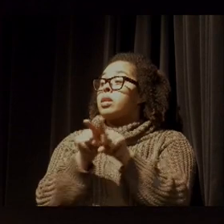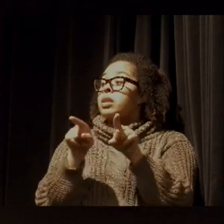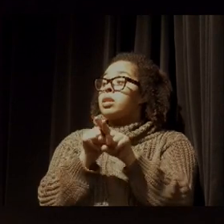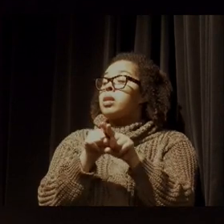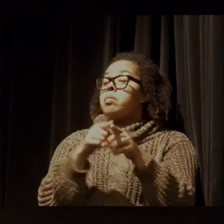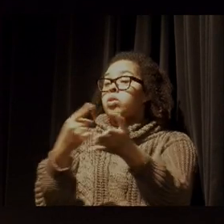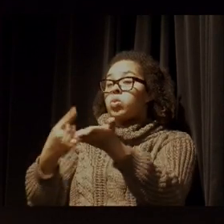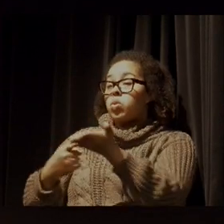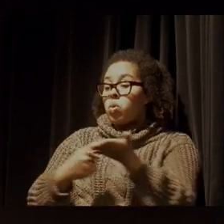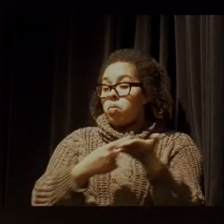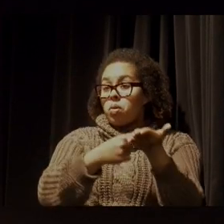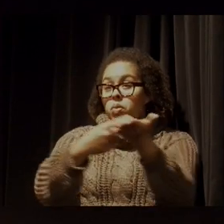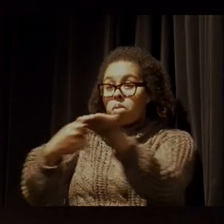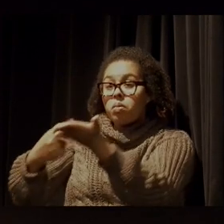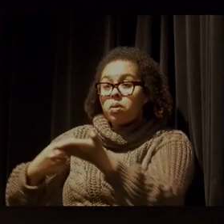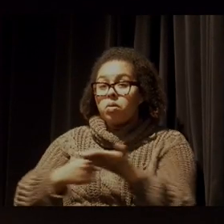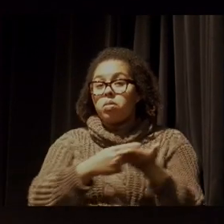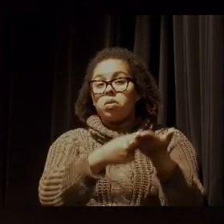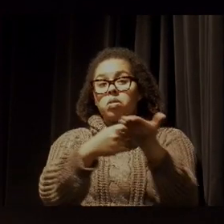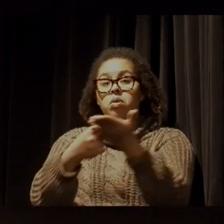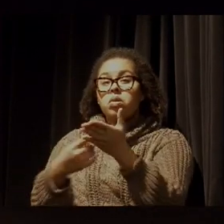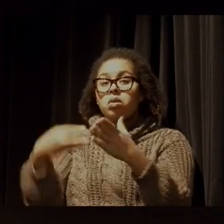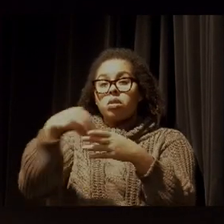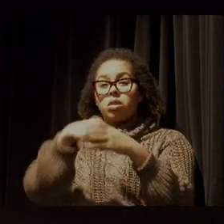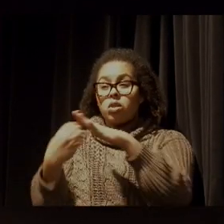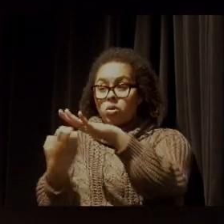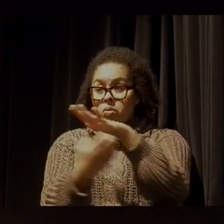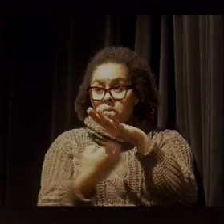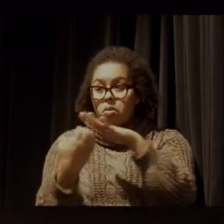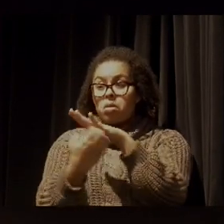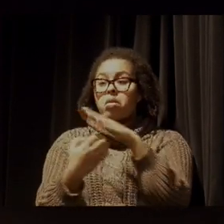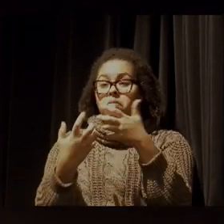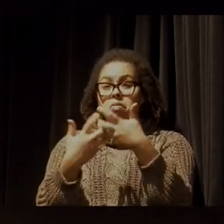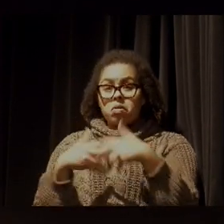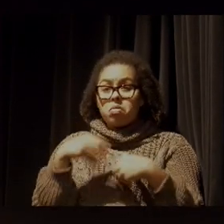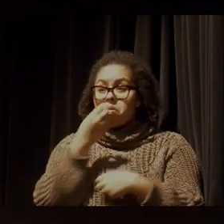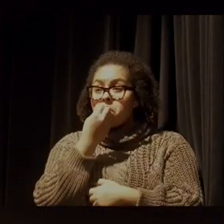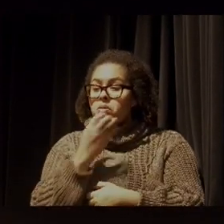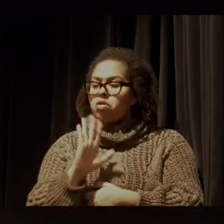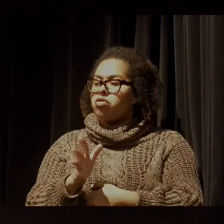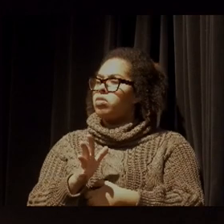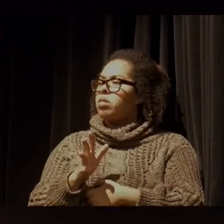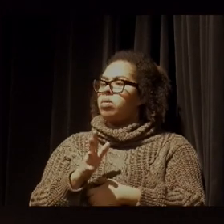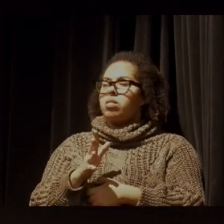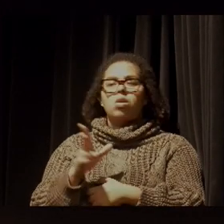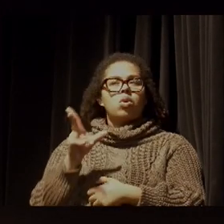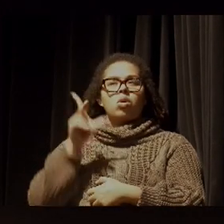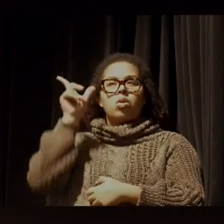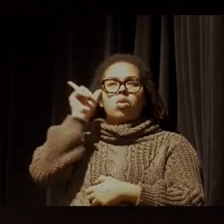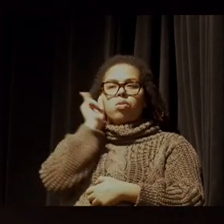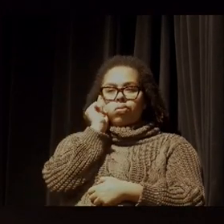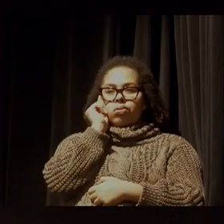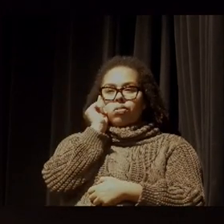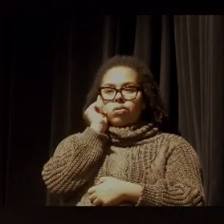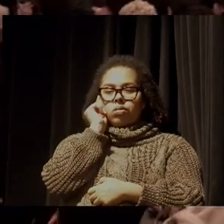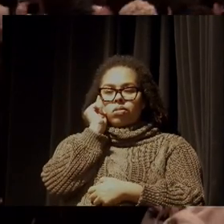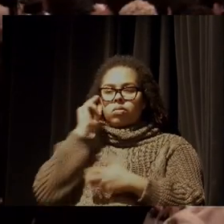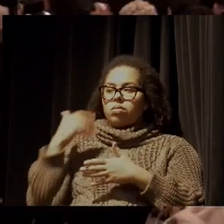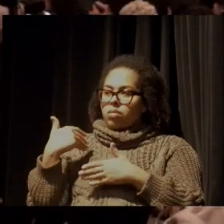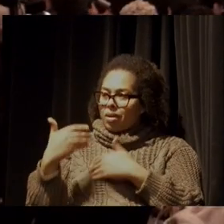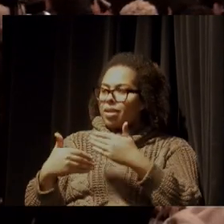setoriais que as empresas andaram fazendo funcionassem, a gente estaria com o meio caminho andado, a gente não precisaria tanto.